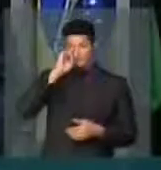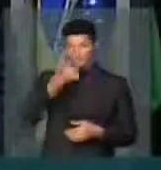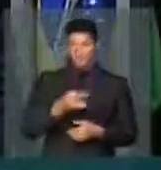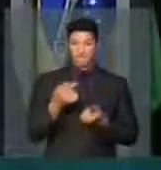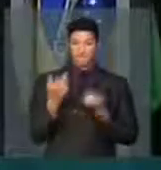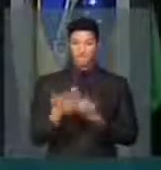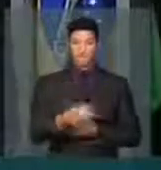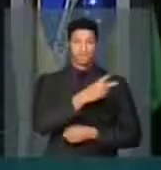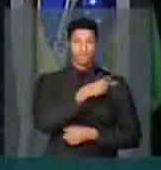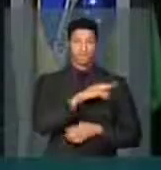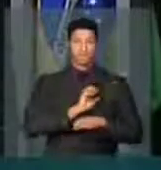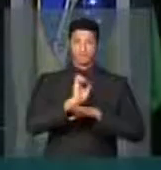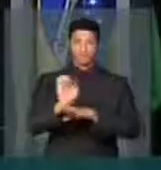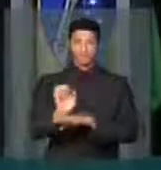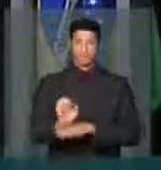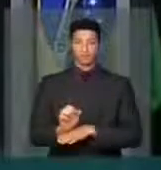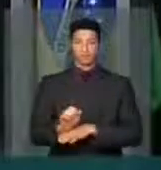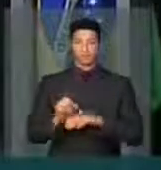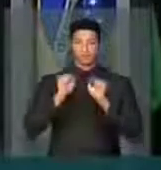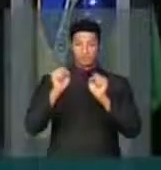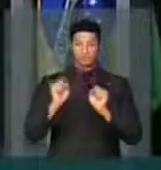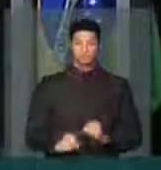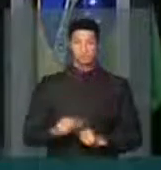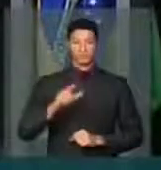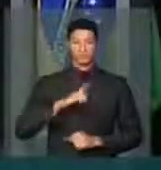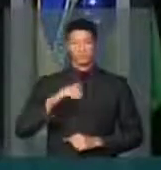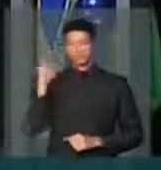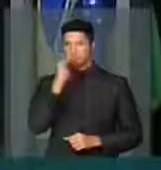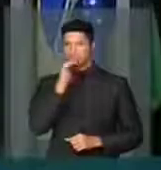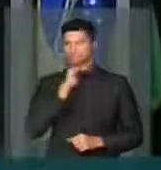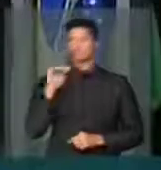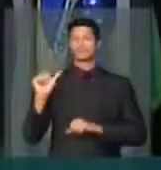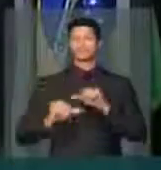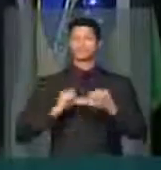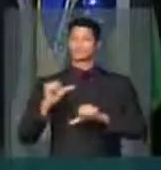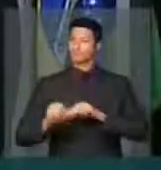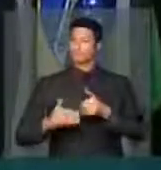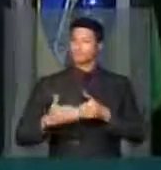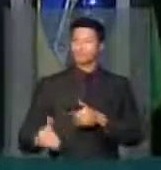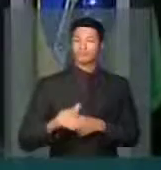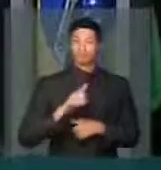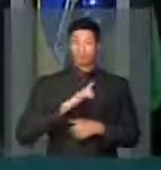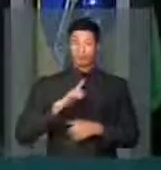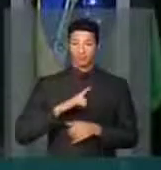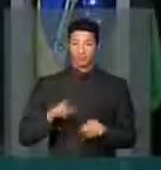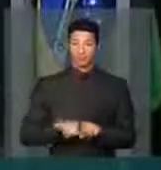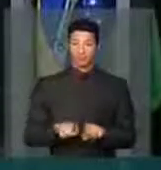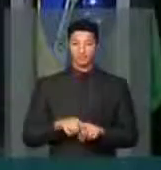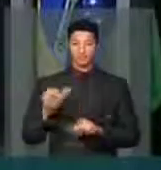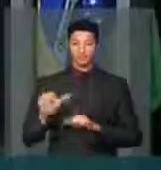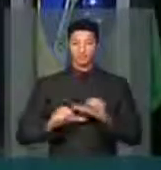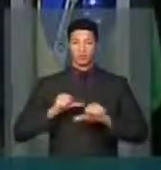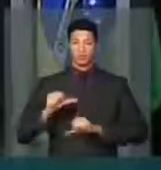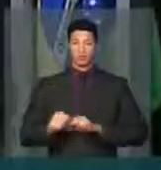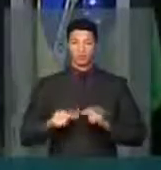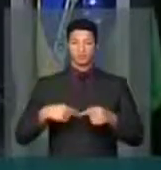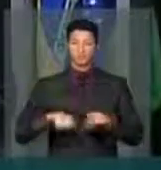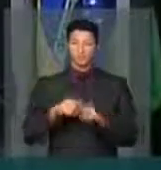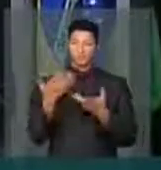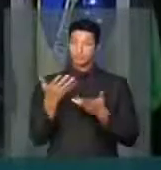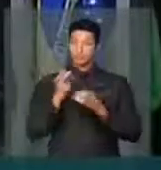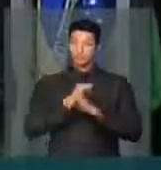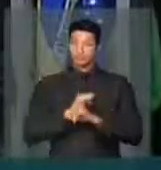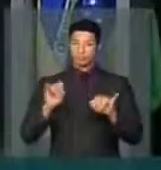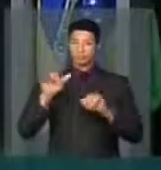como chefe de Estado, poderia ter uma agilidade de modernidade de termos a mudança. Então, quero